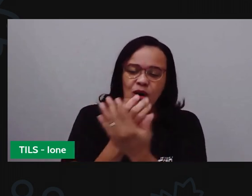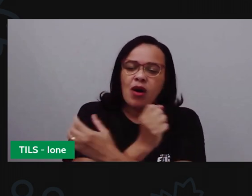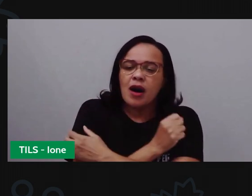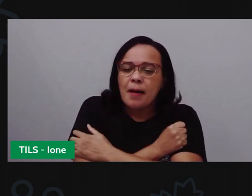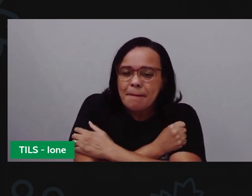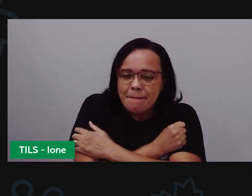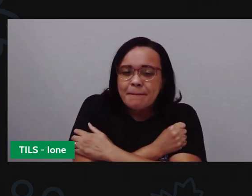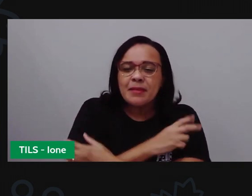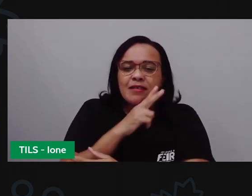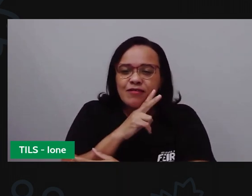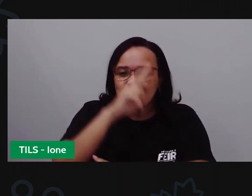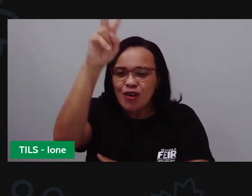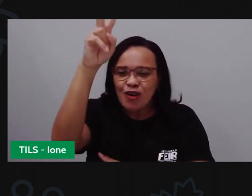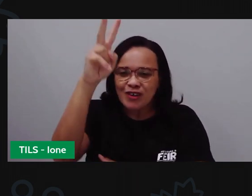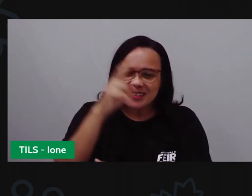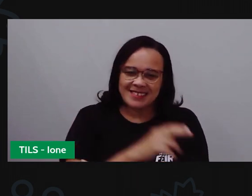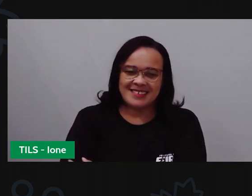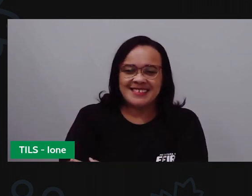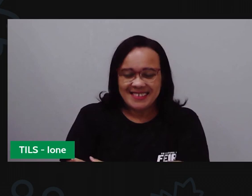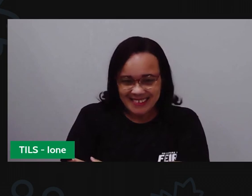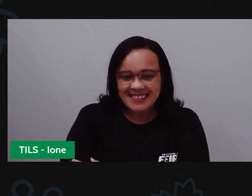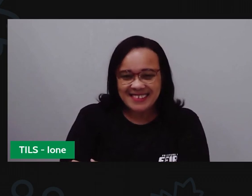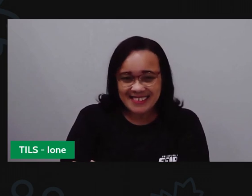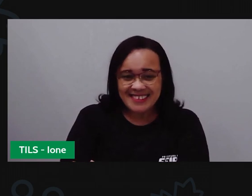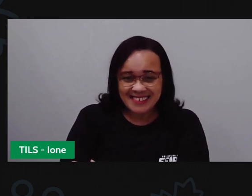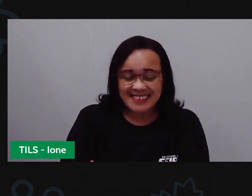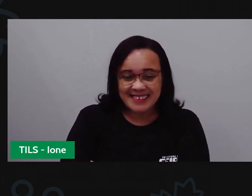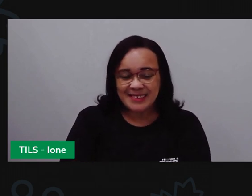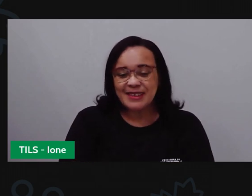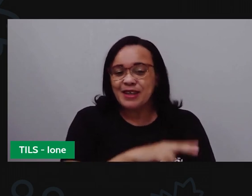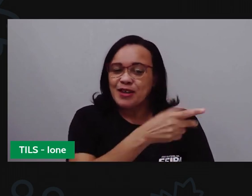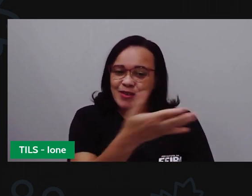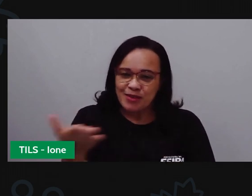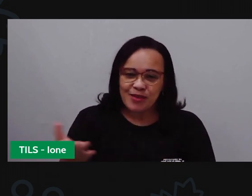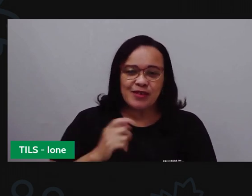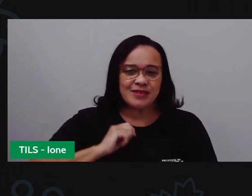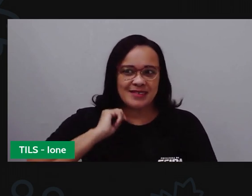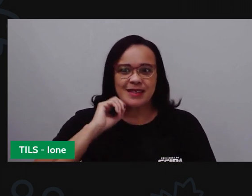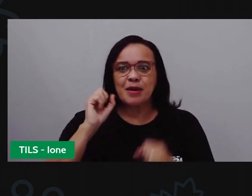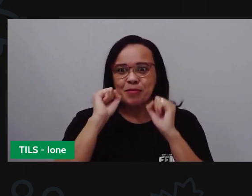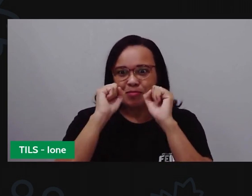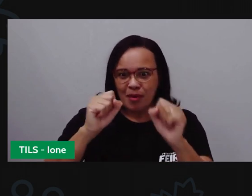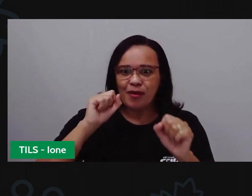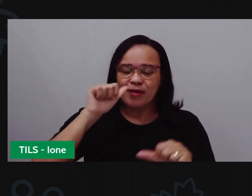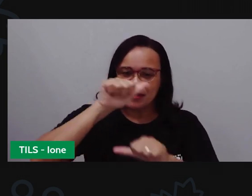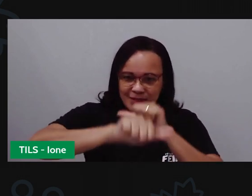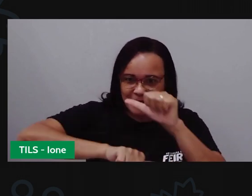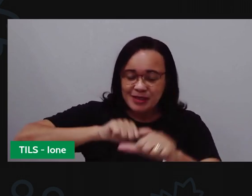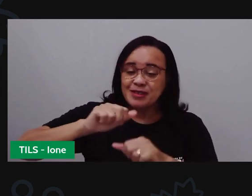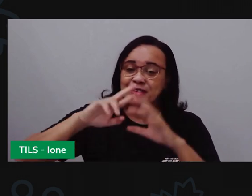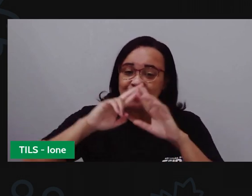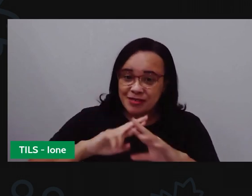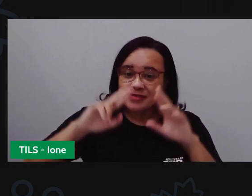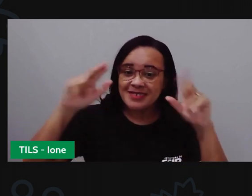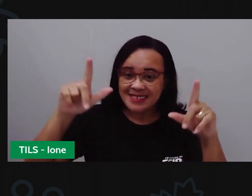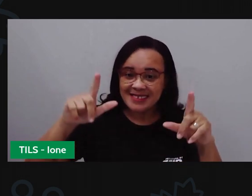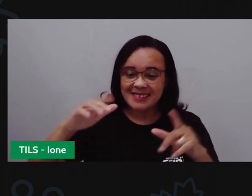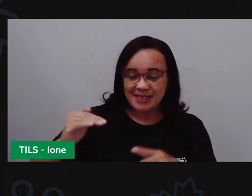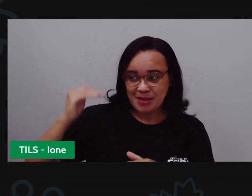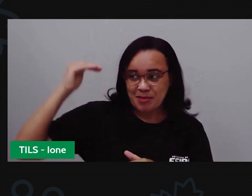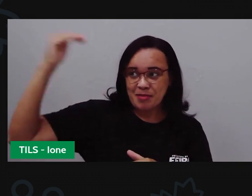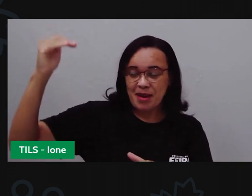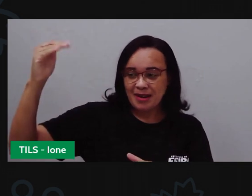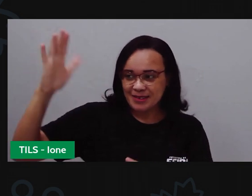apertado, certo? Eu sei que vocês devem estar bem diferentes aí. Maiores, muito mais bonitos do que eu, que já eram